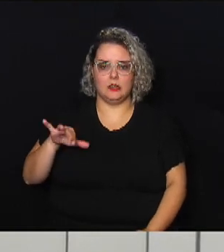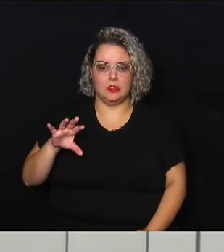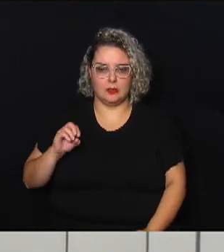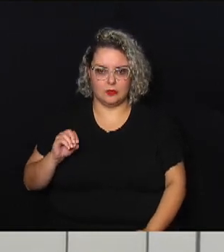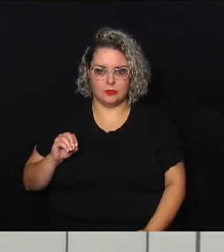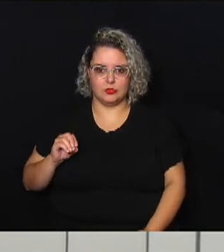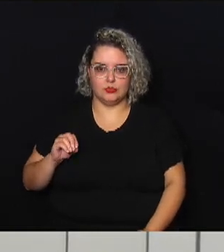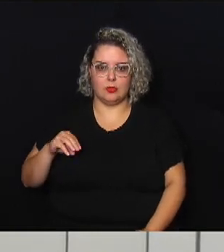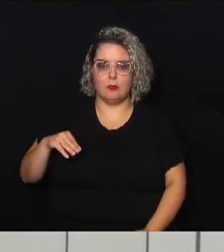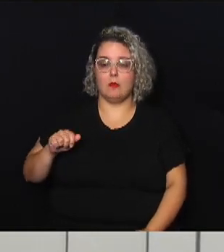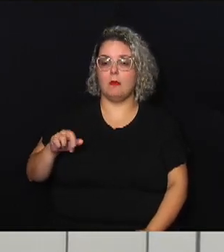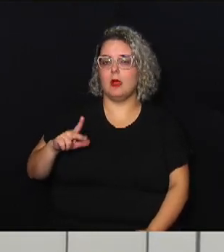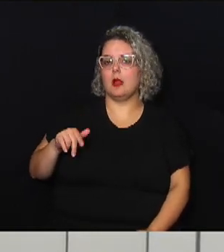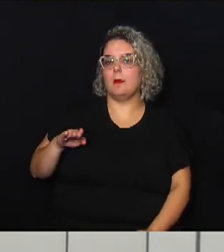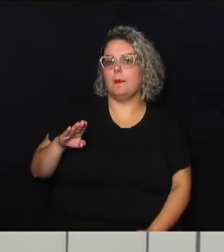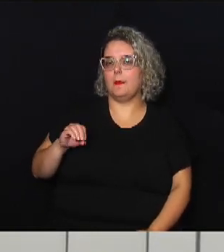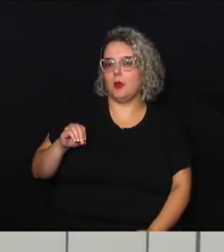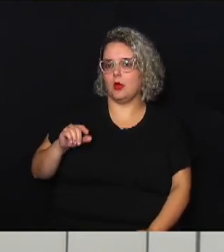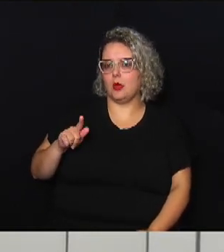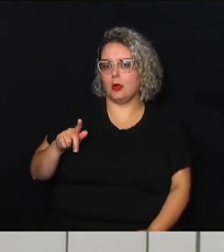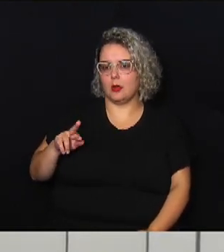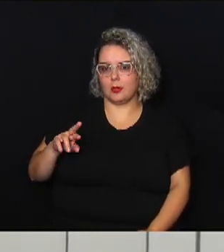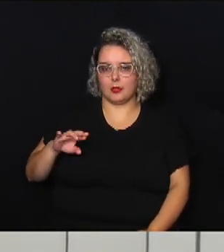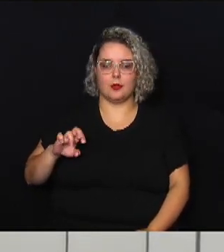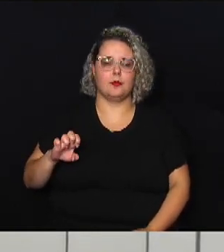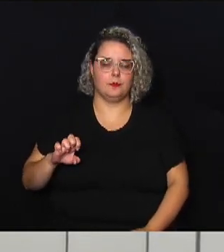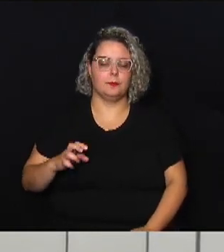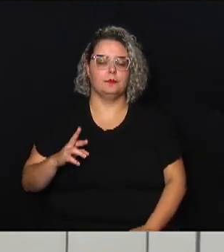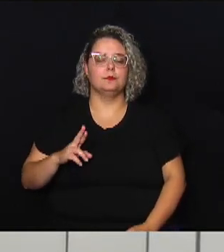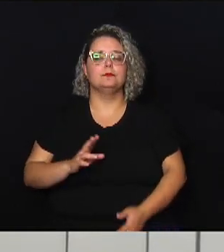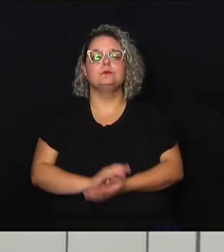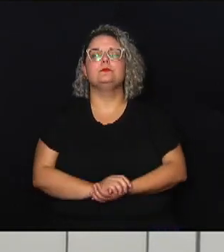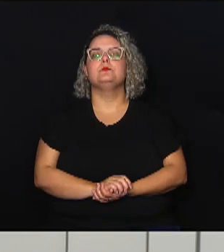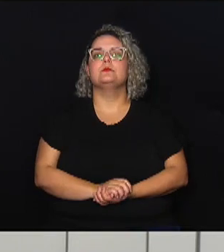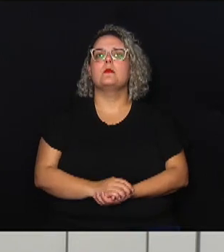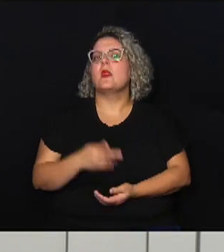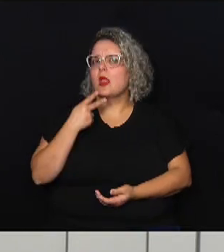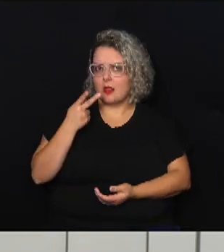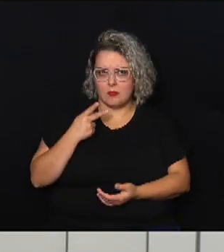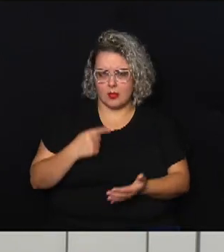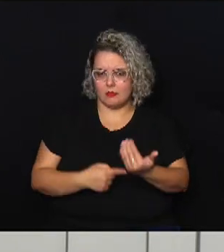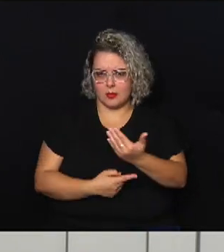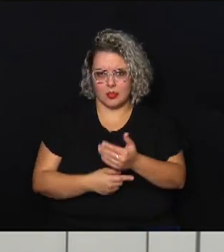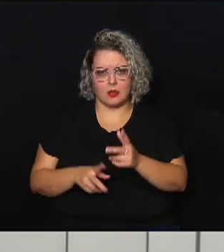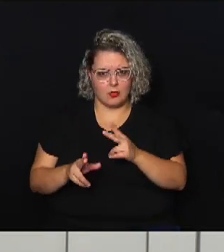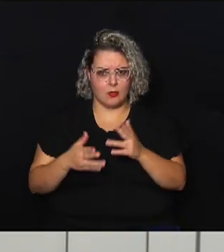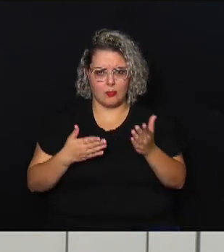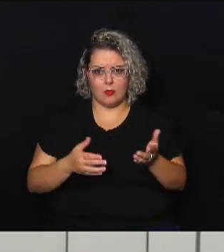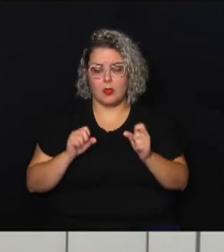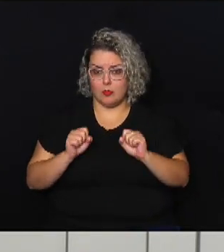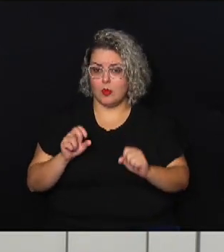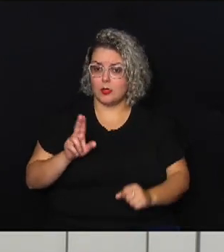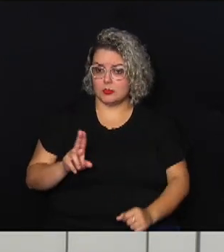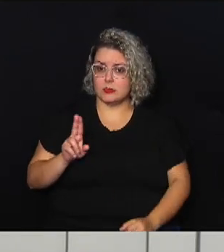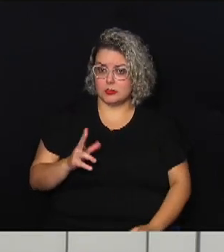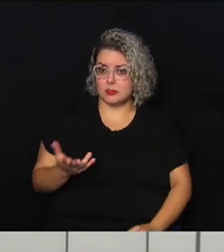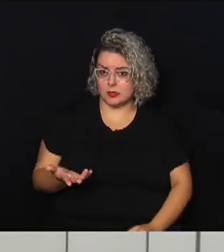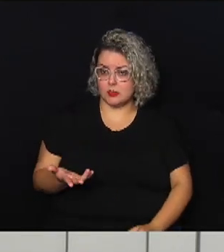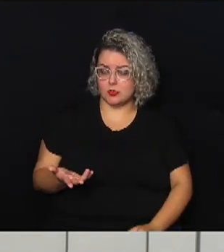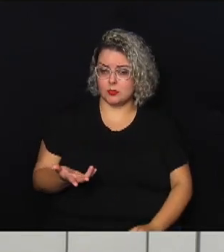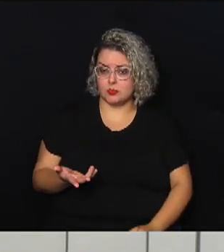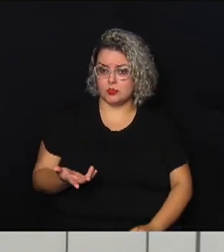ele que vai falar para a gente sobre uma questão de uma tecnologia que em casos como esse pode ser utilizada